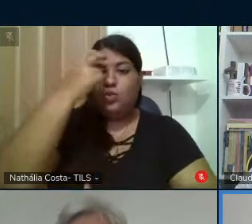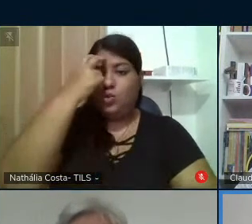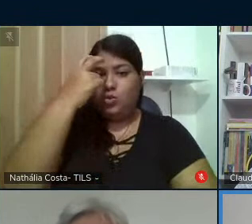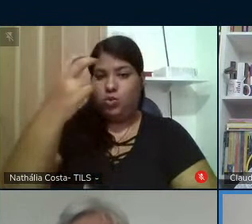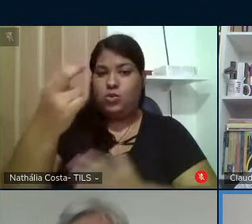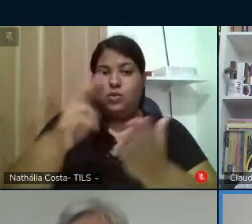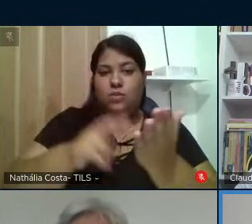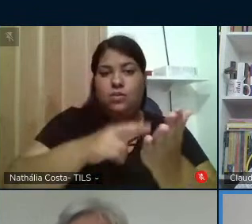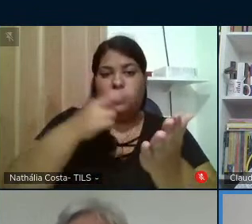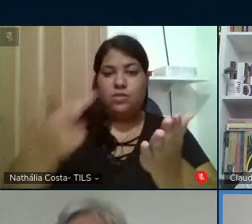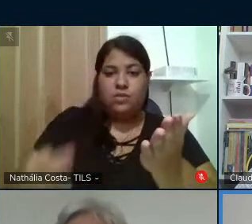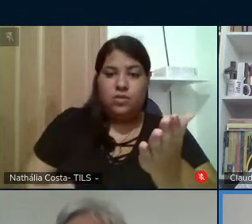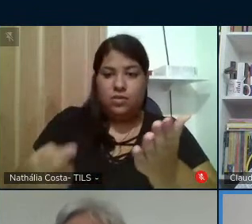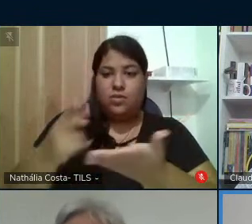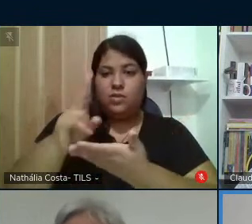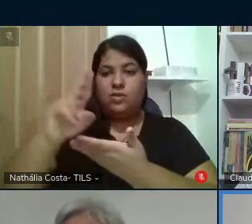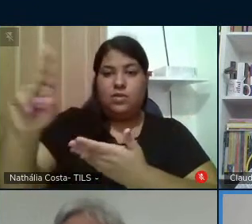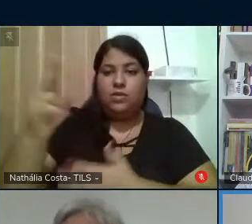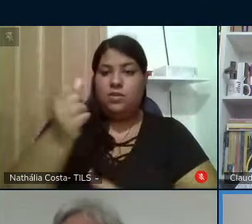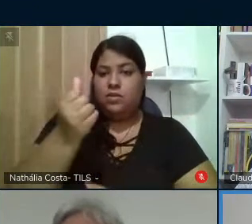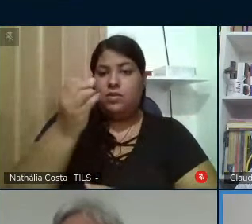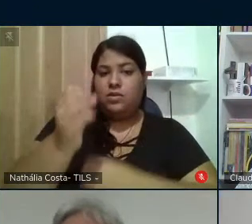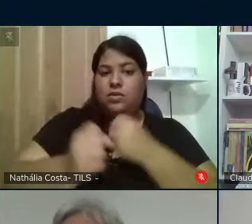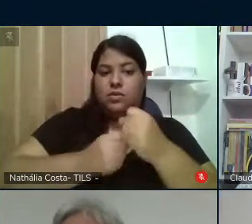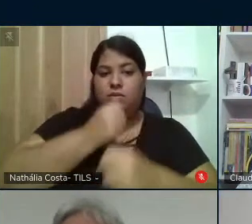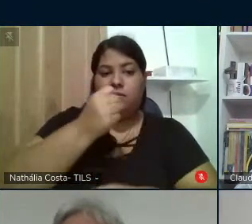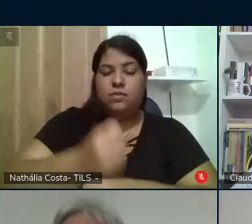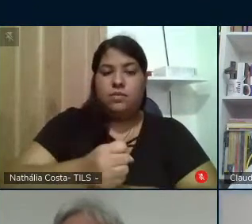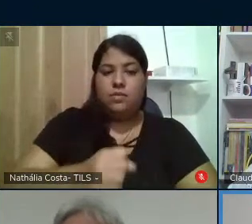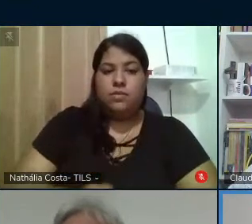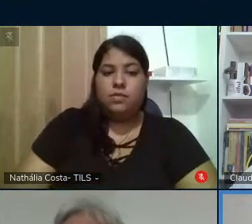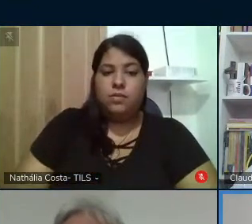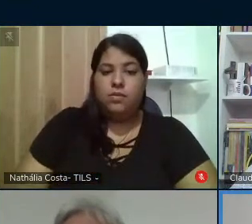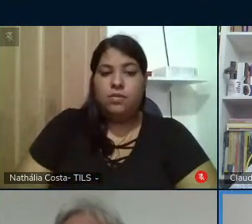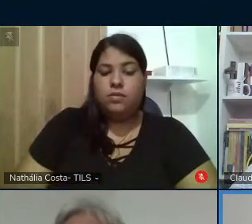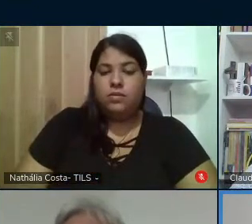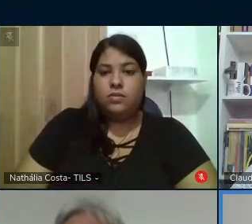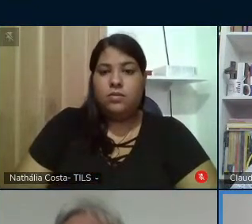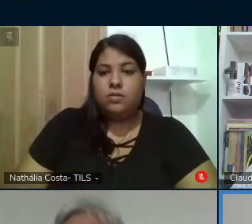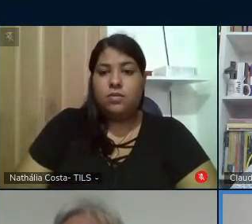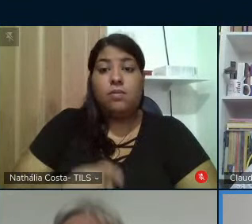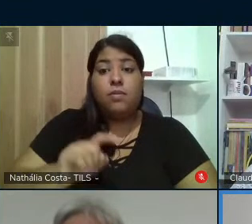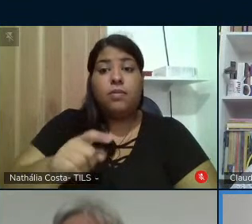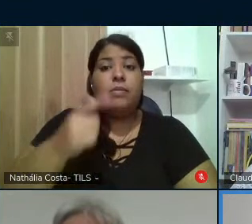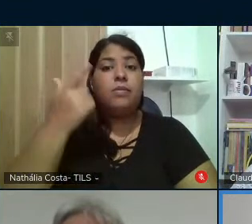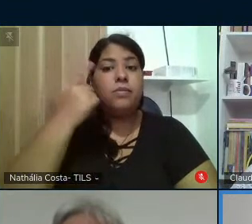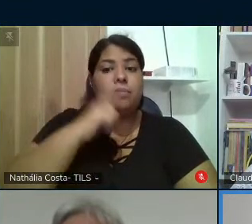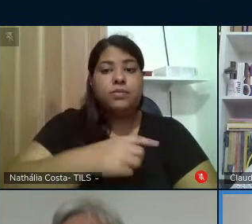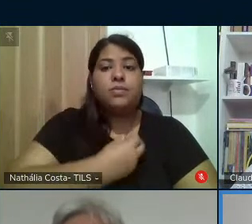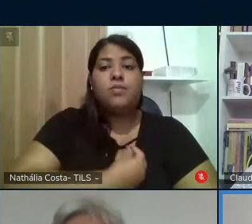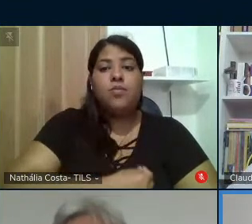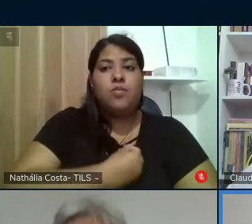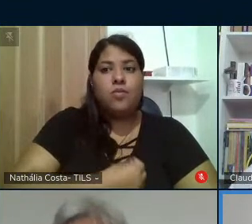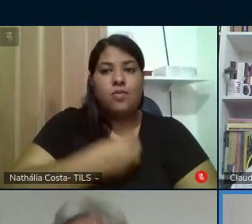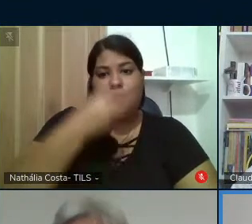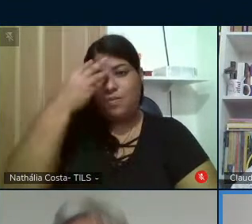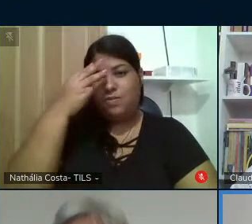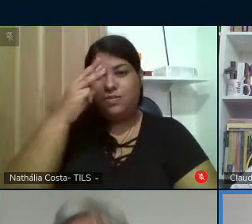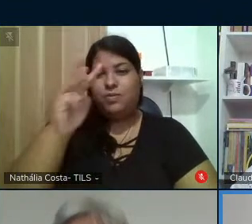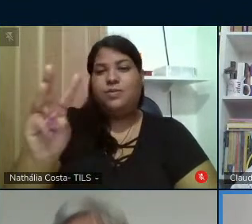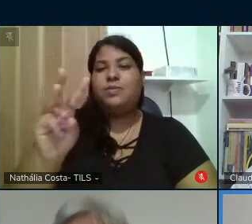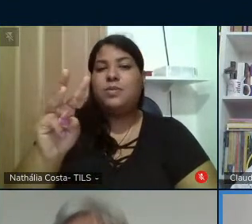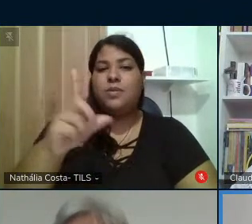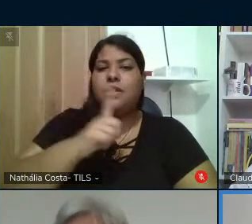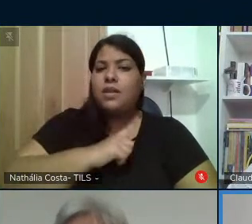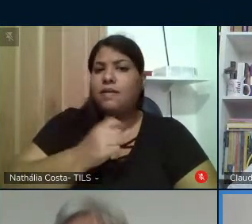universitários 60 anos tudo isso ganhou vida nesses três dias tivemos